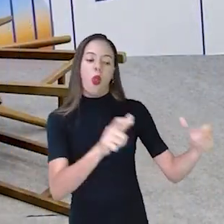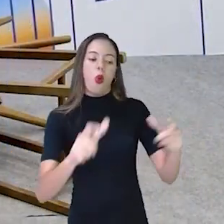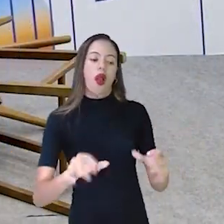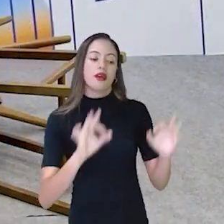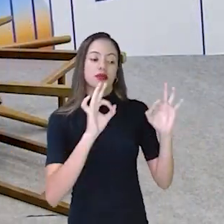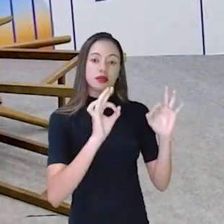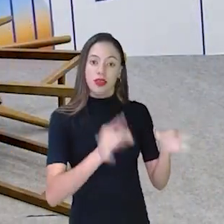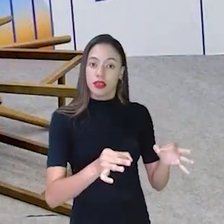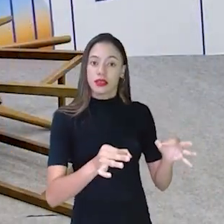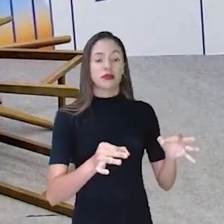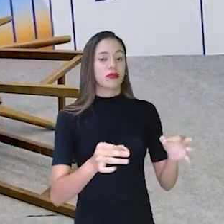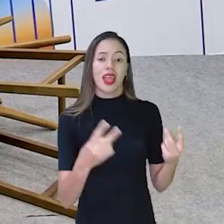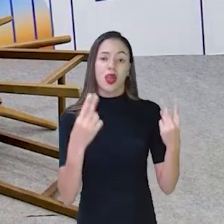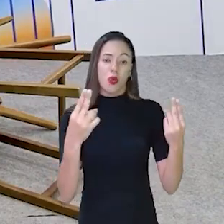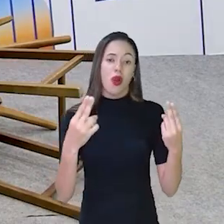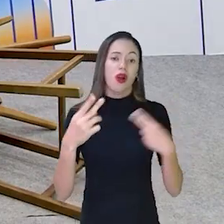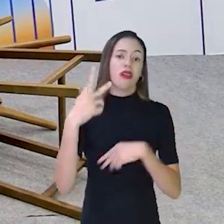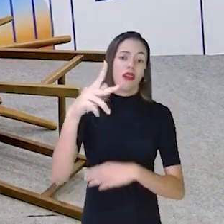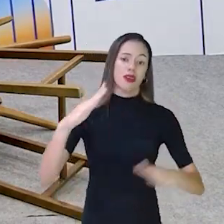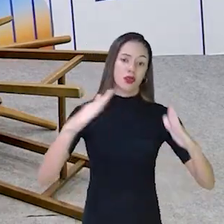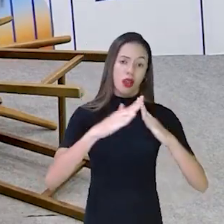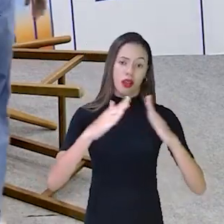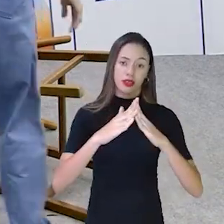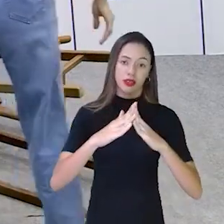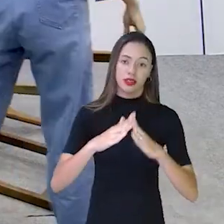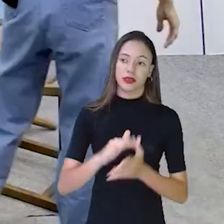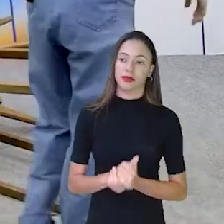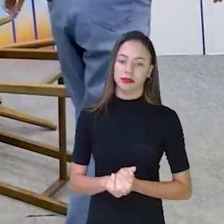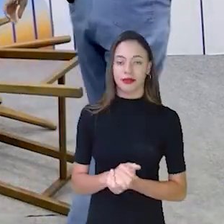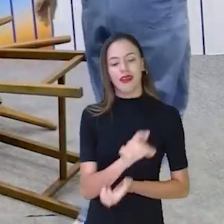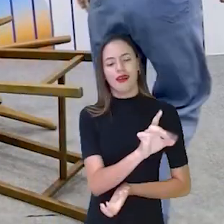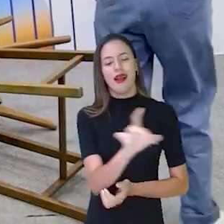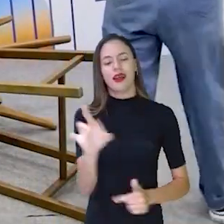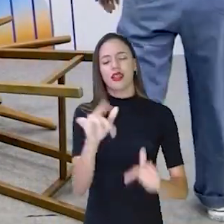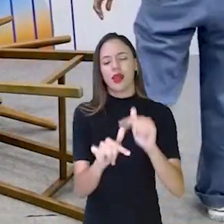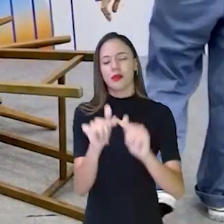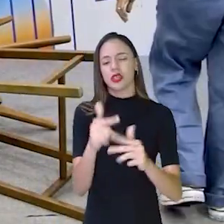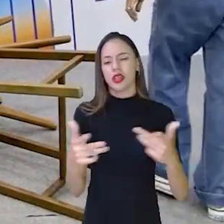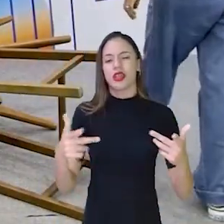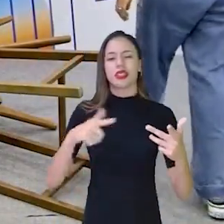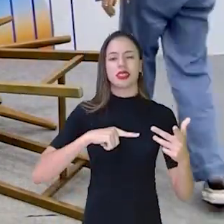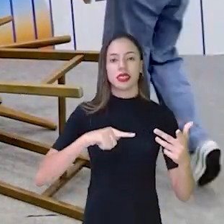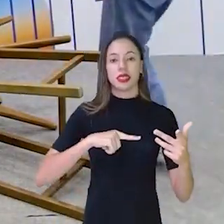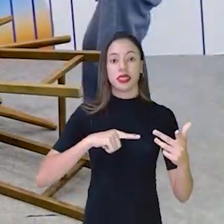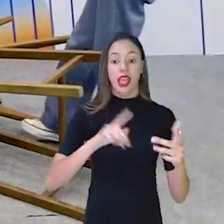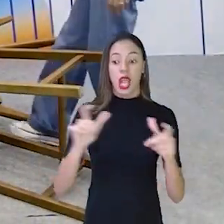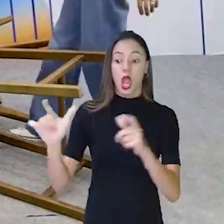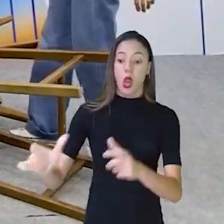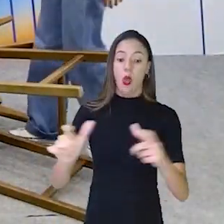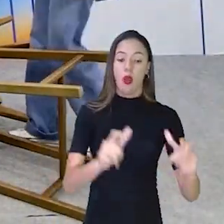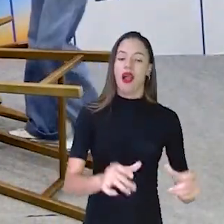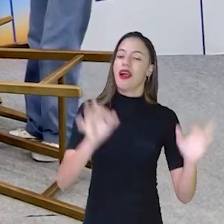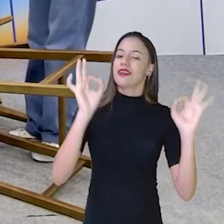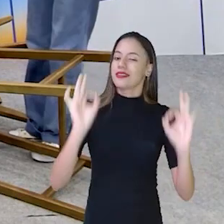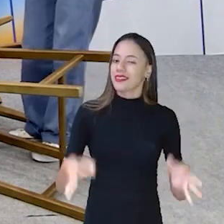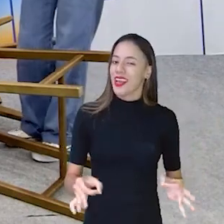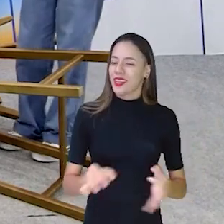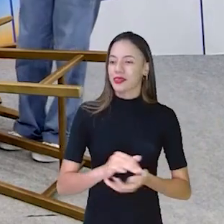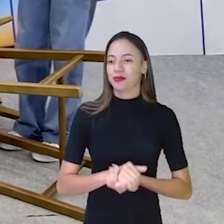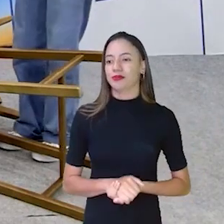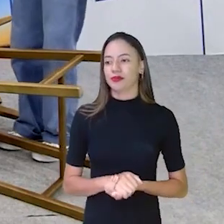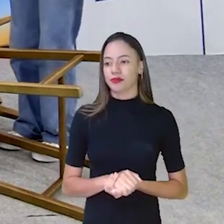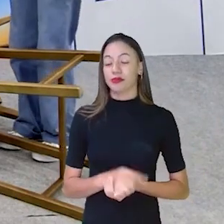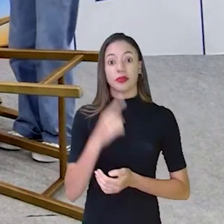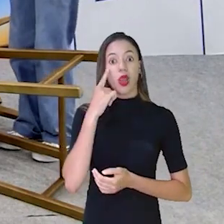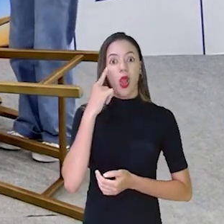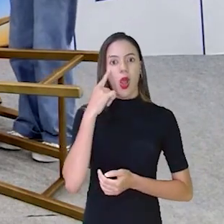A mesma coisa você faz aí na sua casa. Eu vou dobrar Cada coisa no seu lugar. Vamos